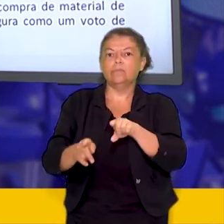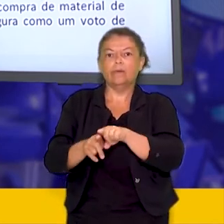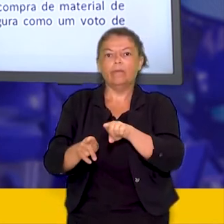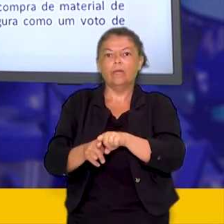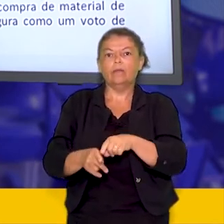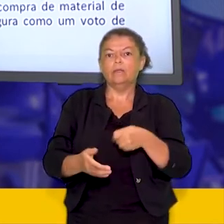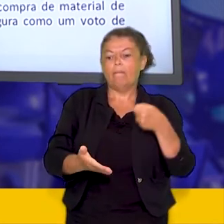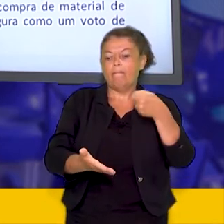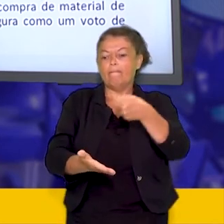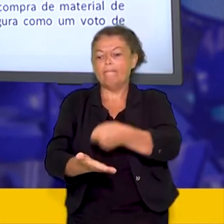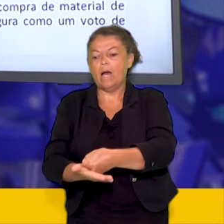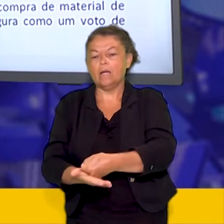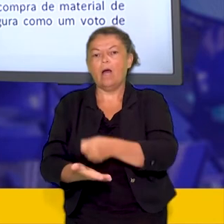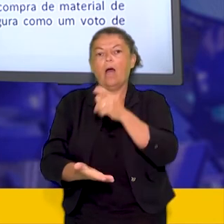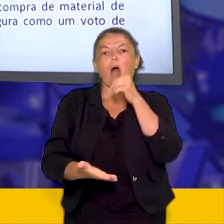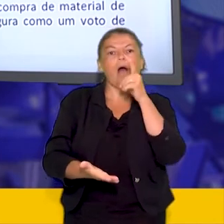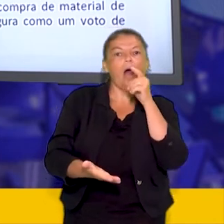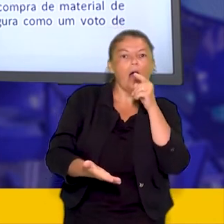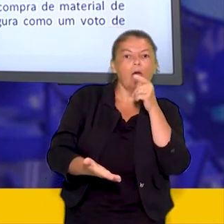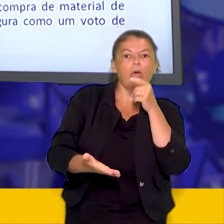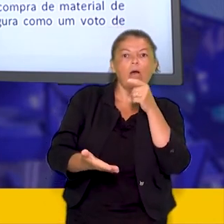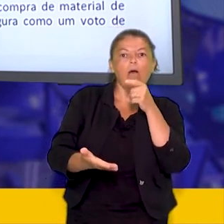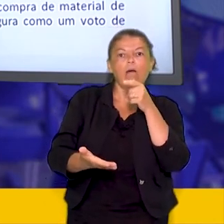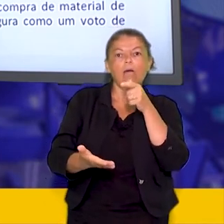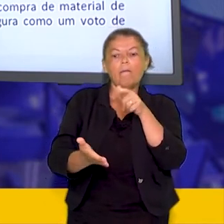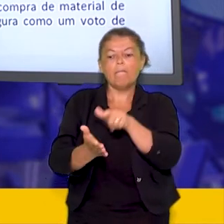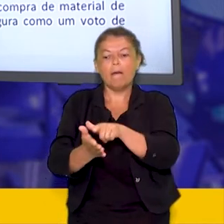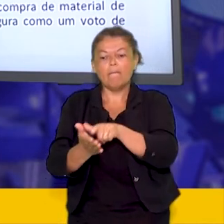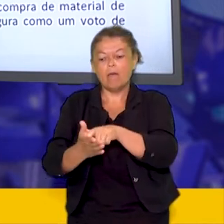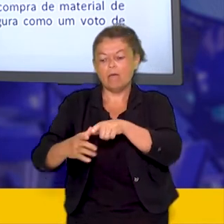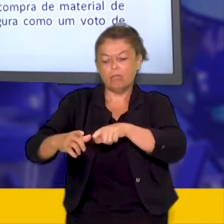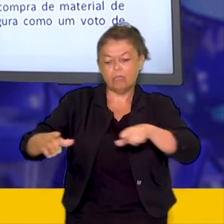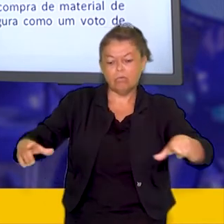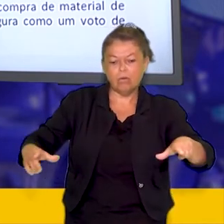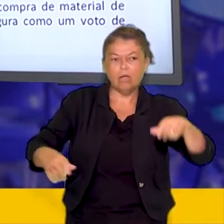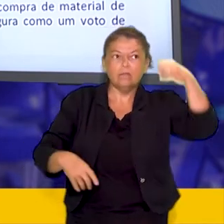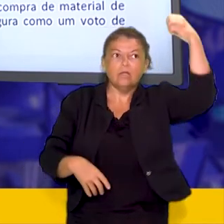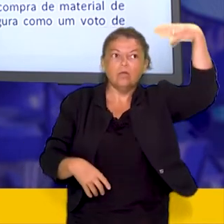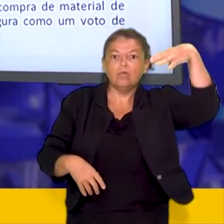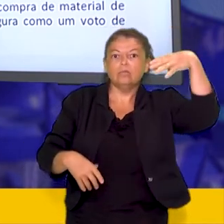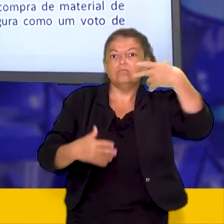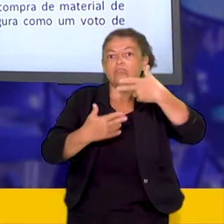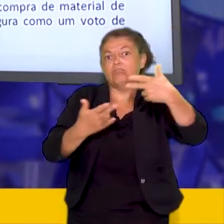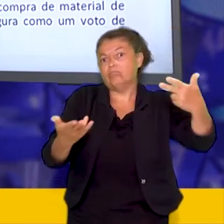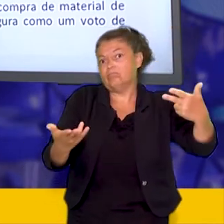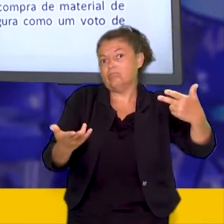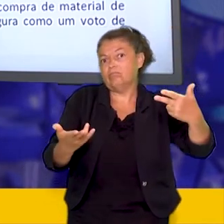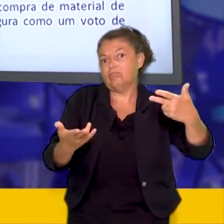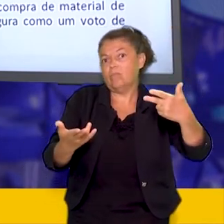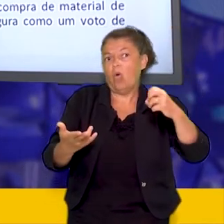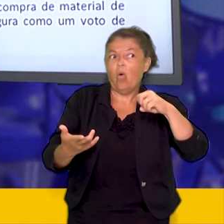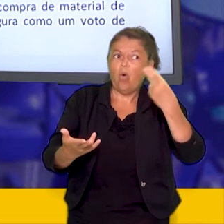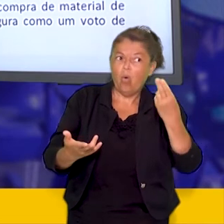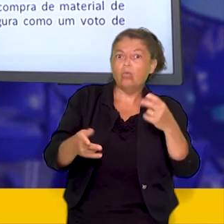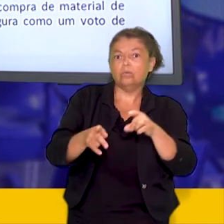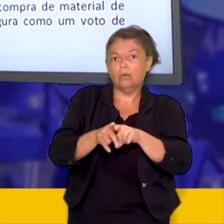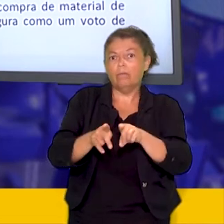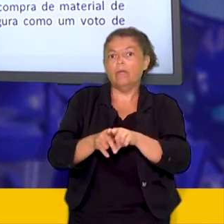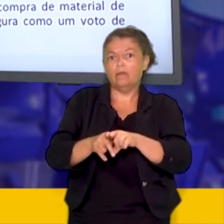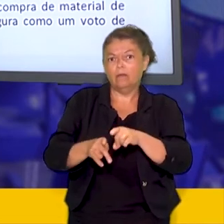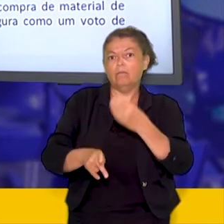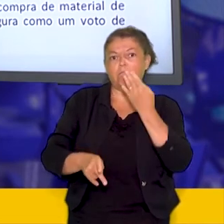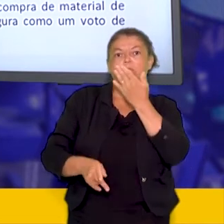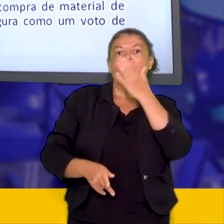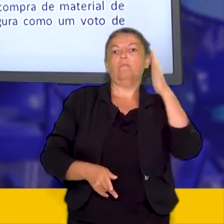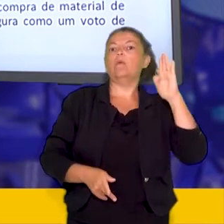uma compra de algum material construção ou até mesmo promessas de emprego entre